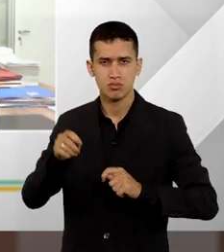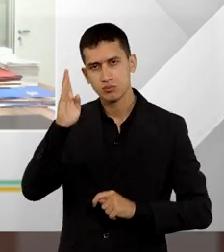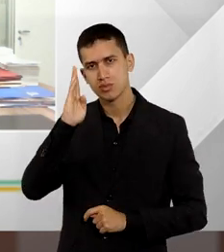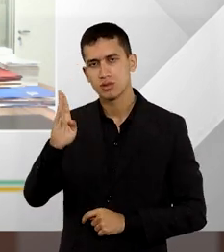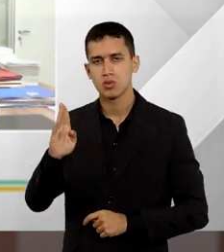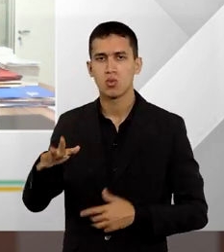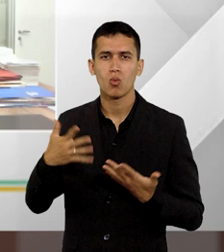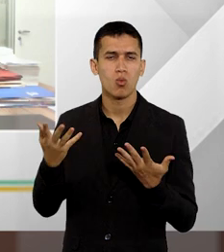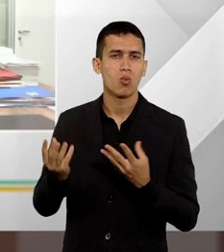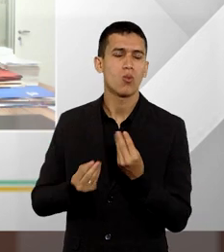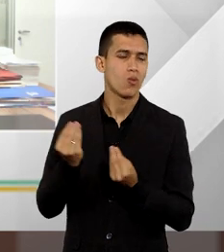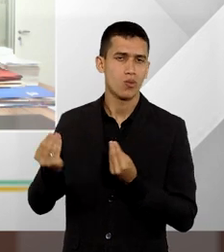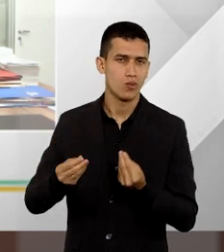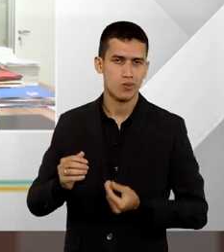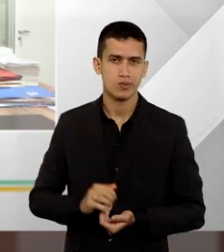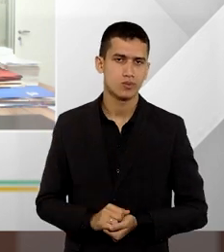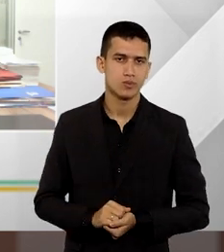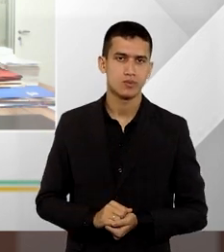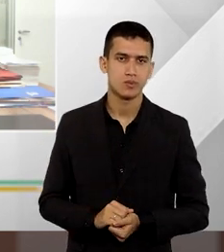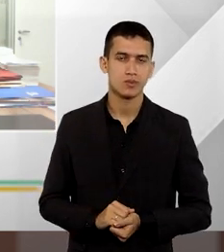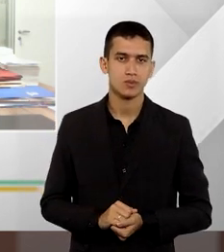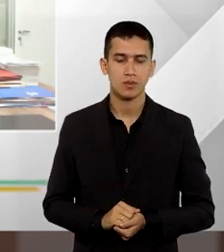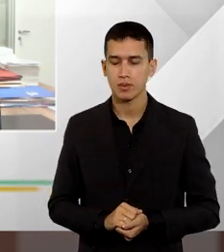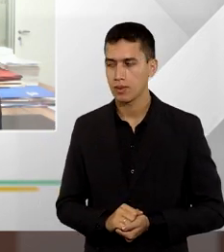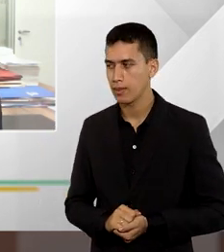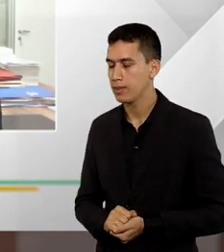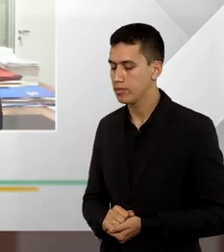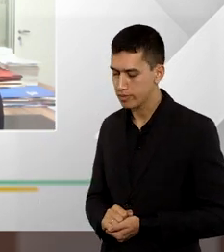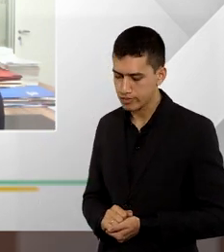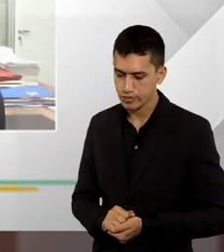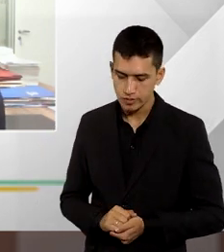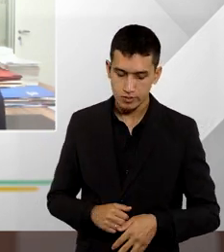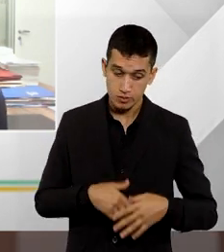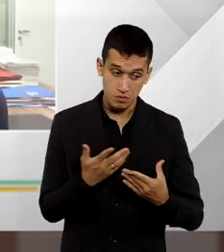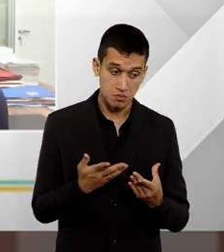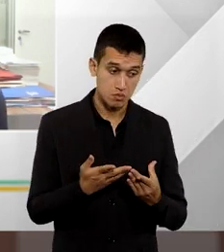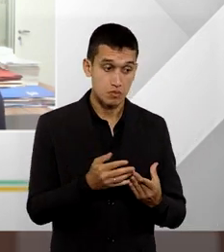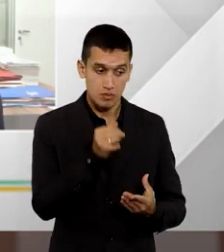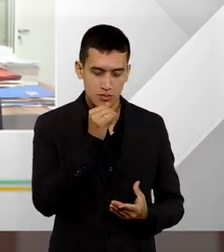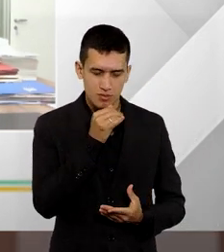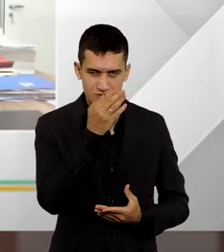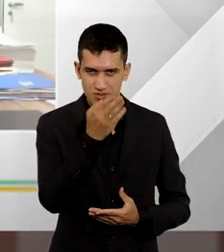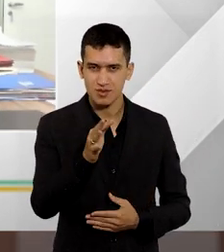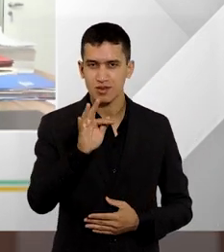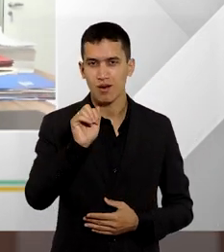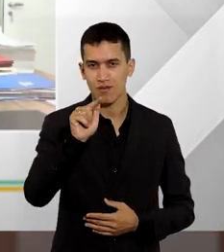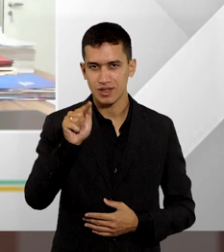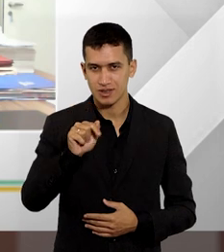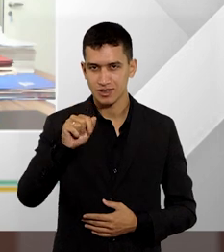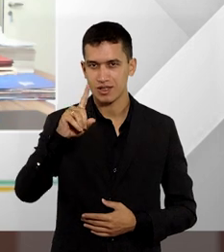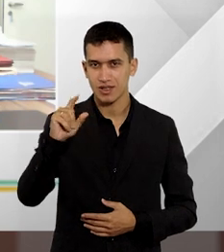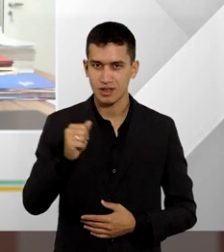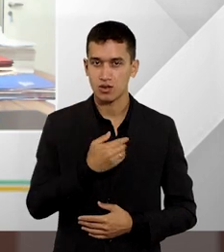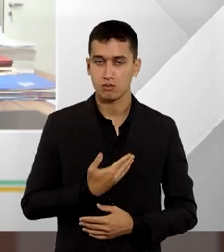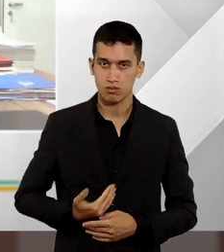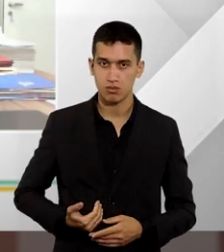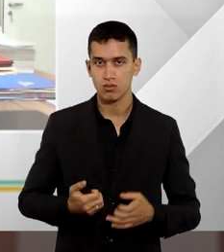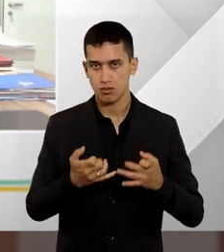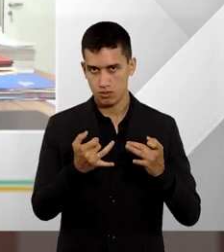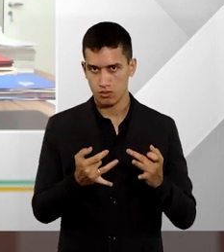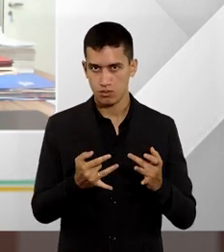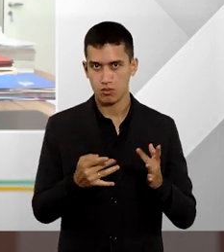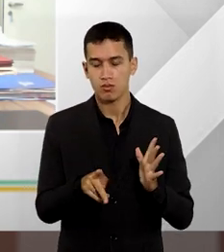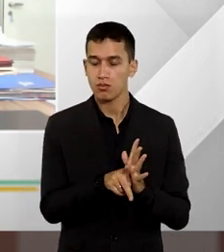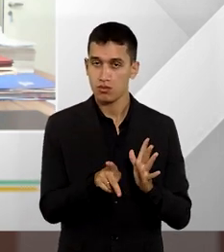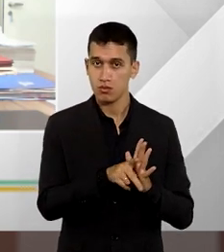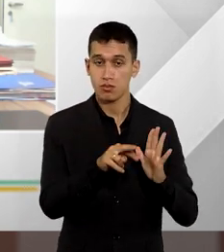como as estatais, um exemplo? No caso da fazenda pública, Fátima, a condenação se dá